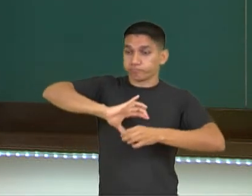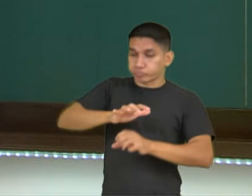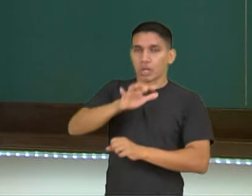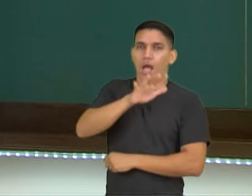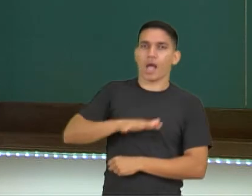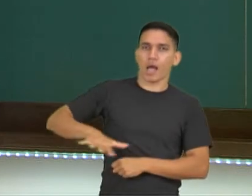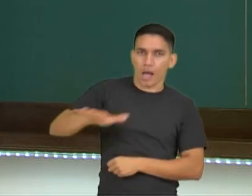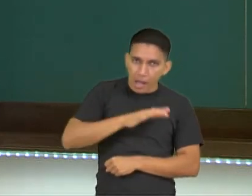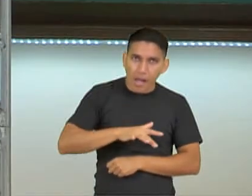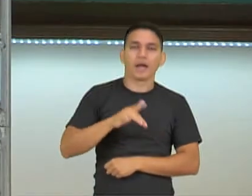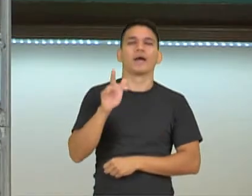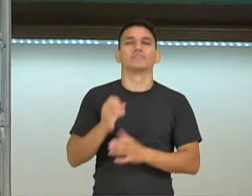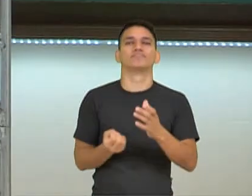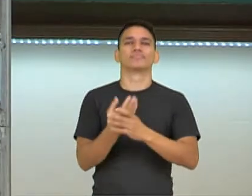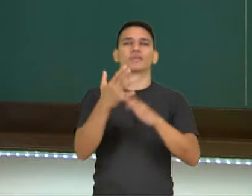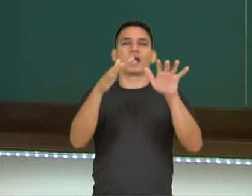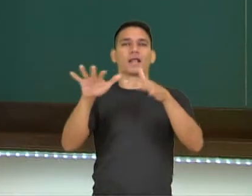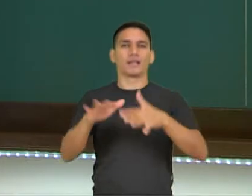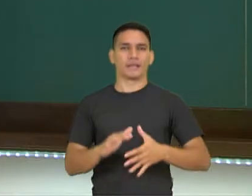ambiente, tá certo?